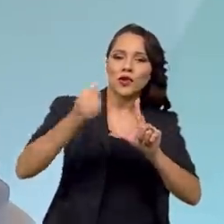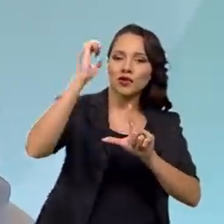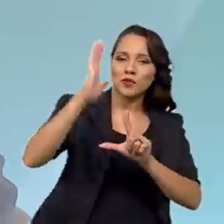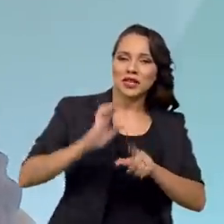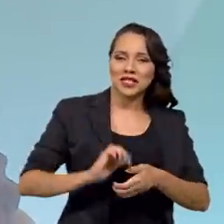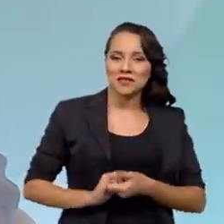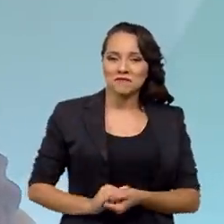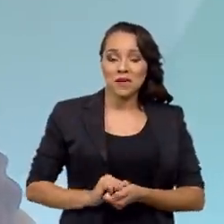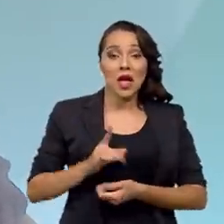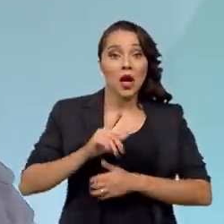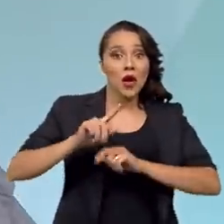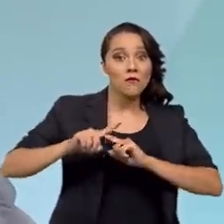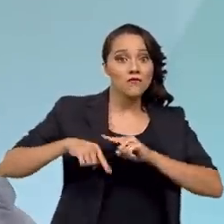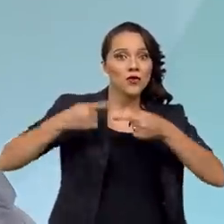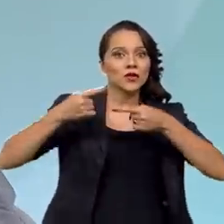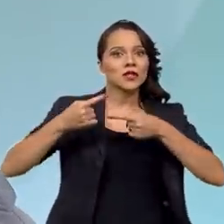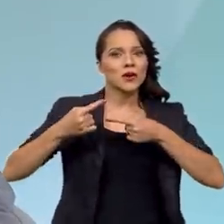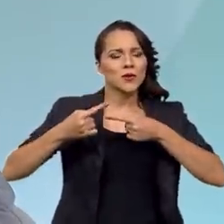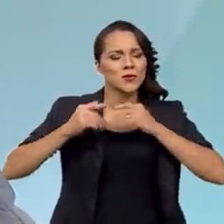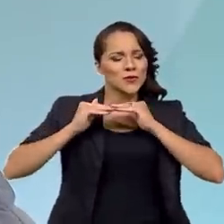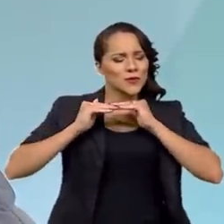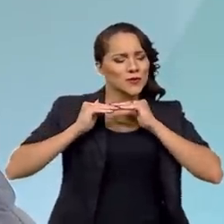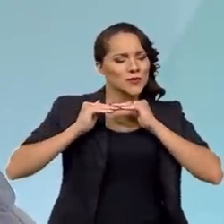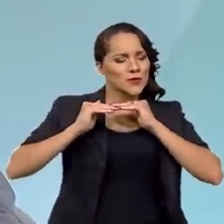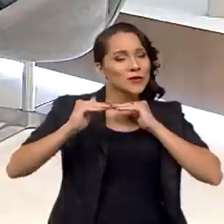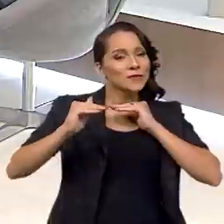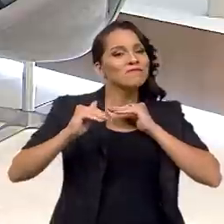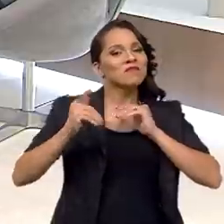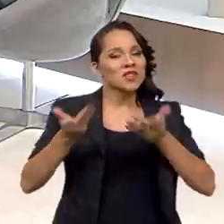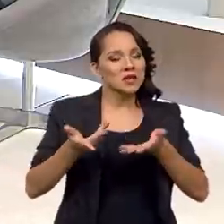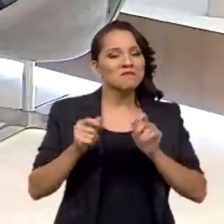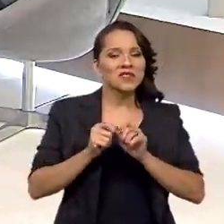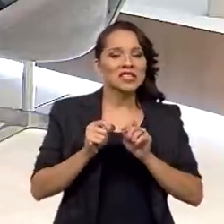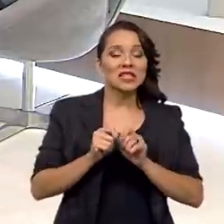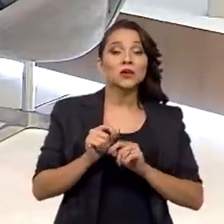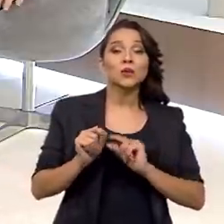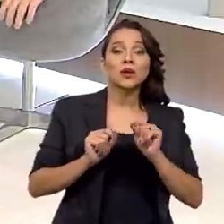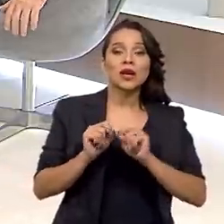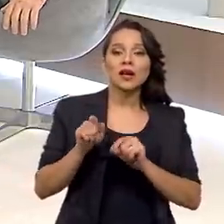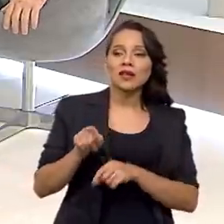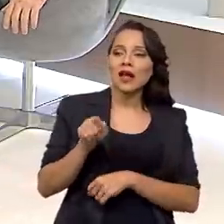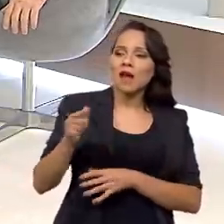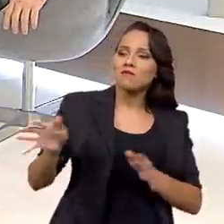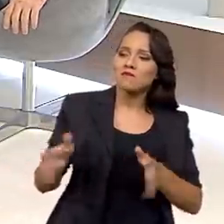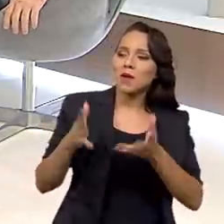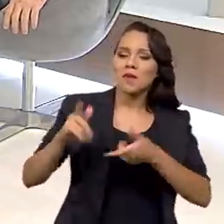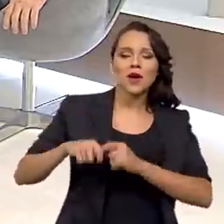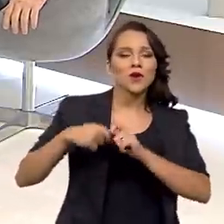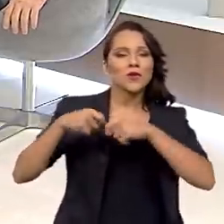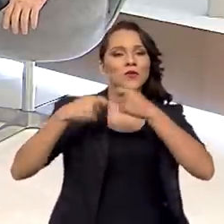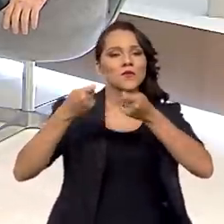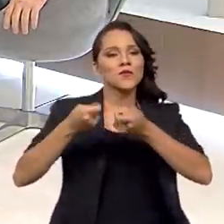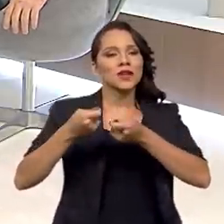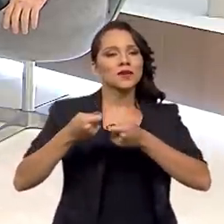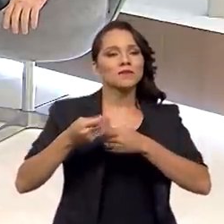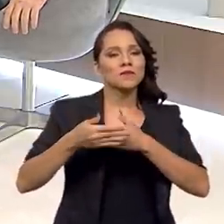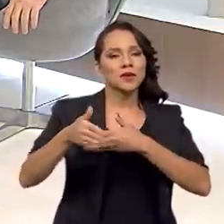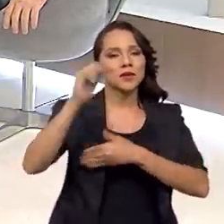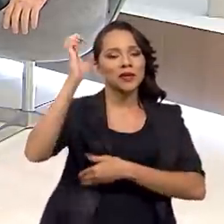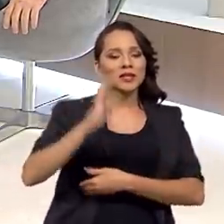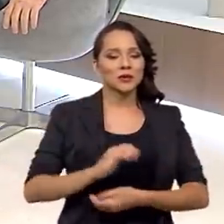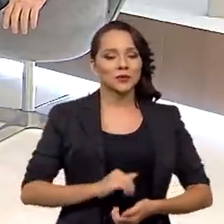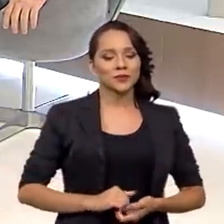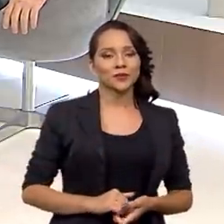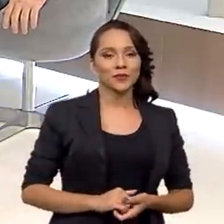É uma verdadeira revolução silenciosa que nós estamos fazendo que está alavancando o crescimento econômico de longo prazo no Brasil.